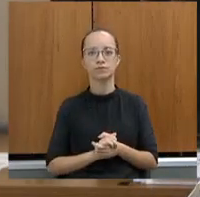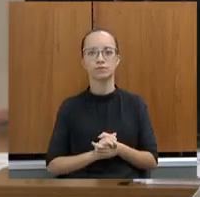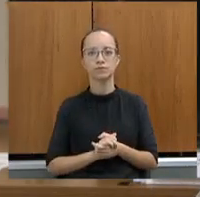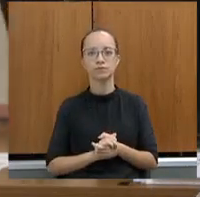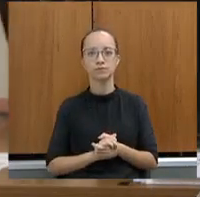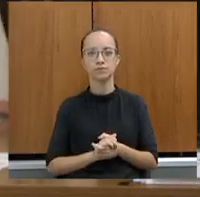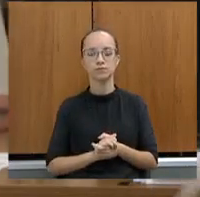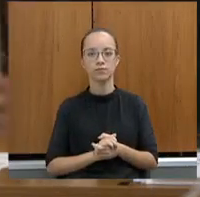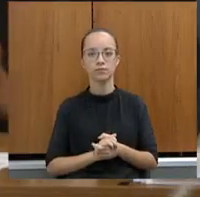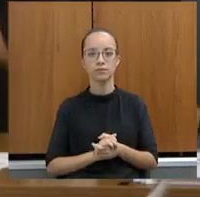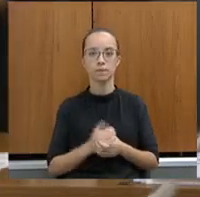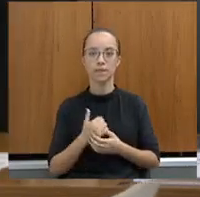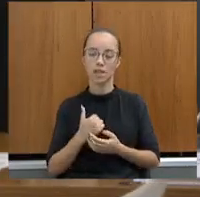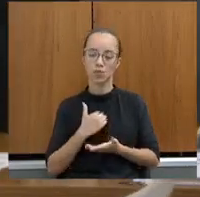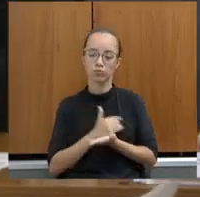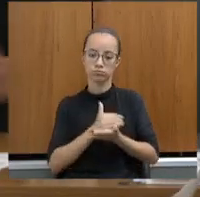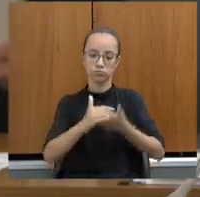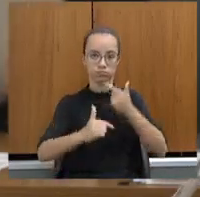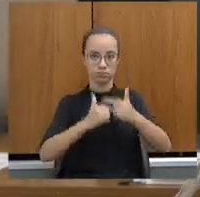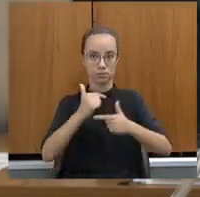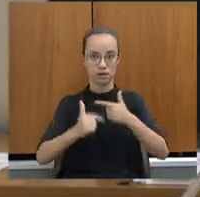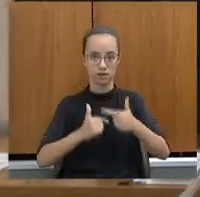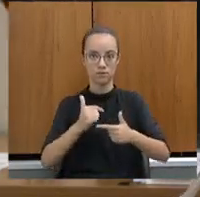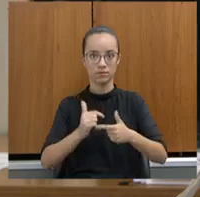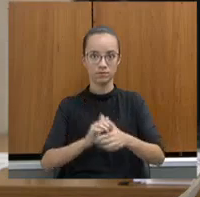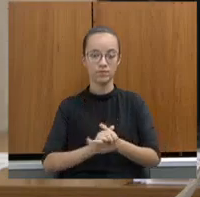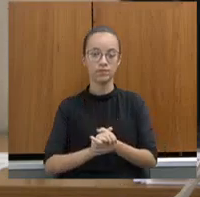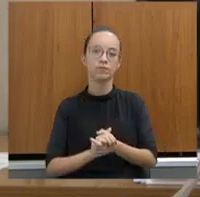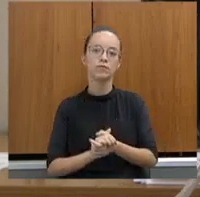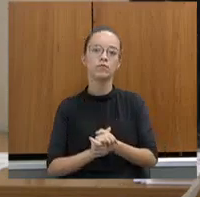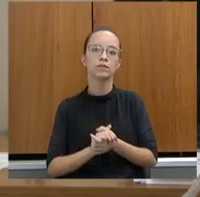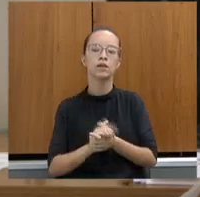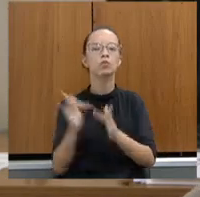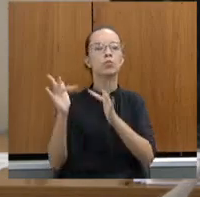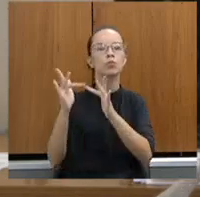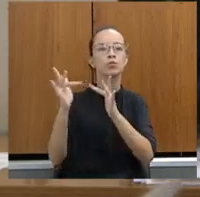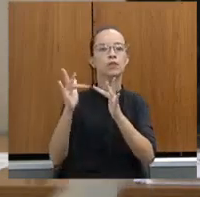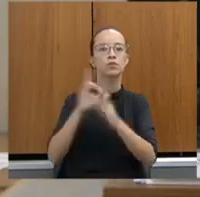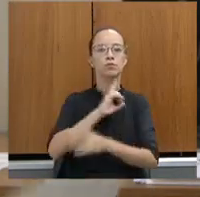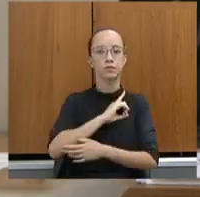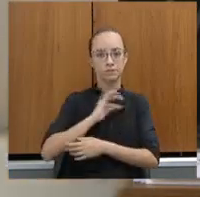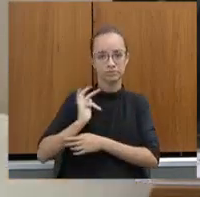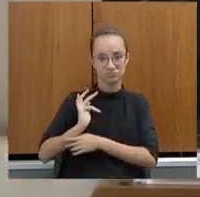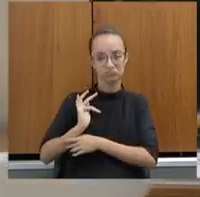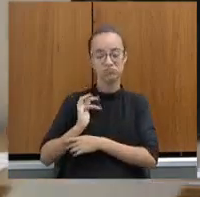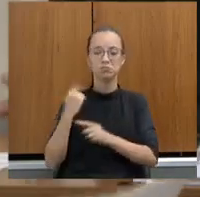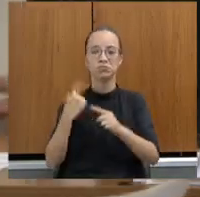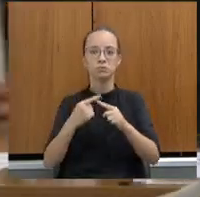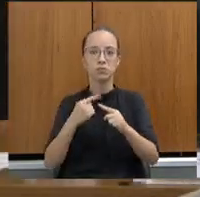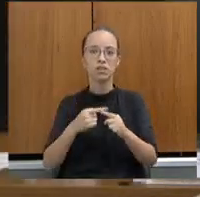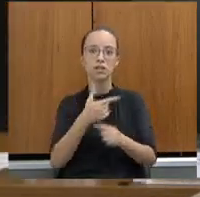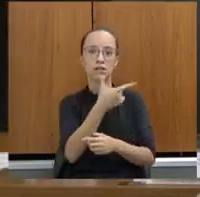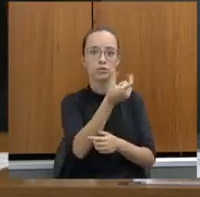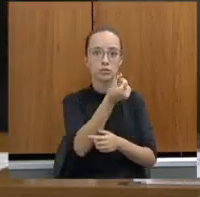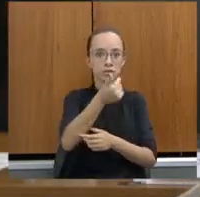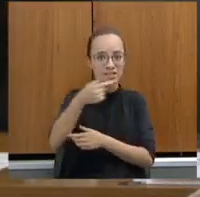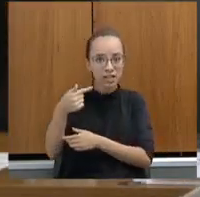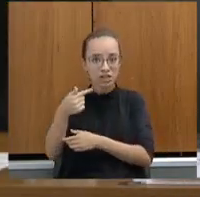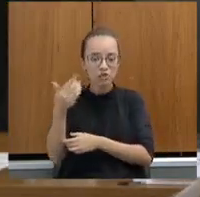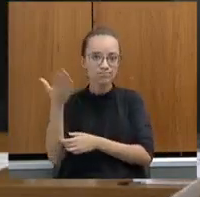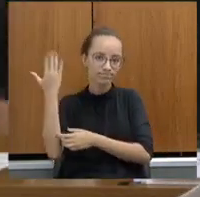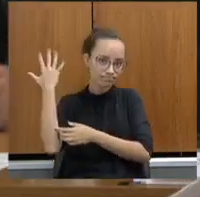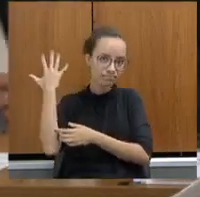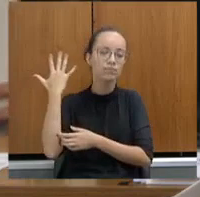Desde que eu assumi também, comando, eu entrei em contato com a Defensoria Pública porque, desde 2007, eu